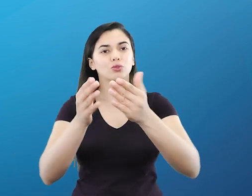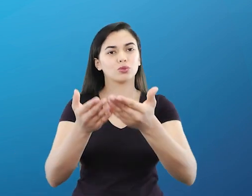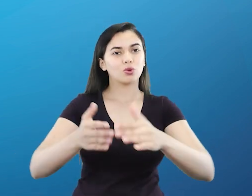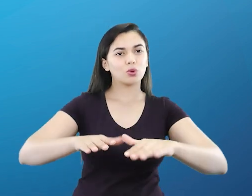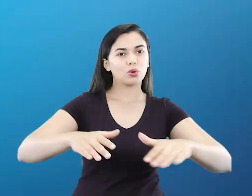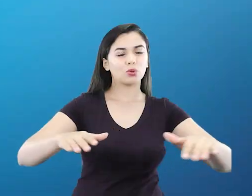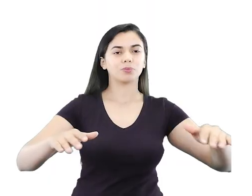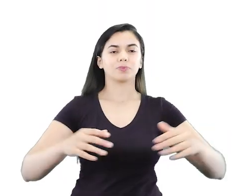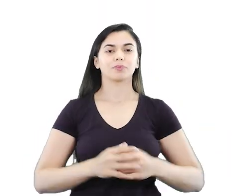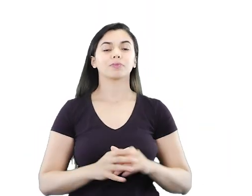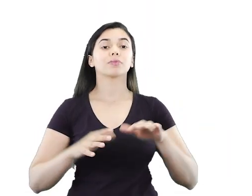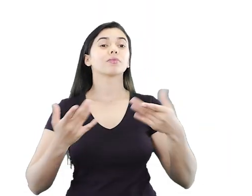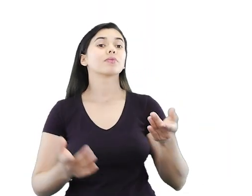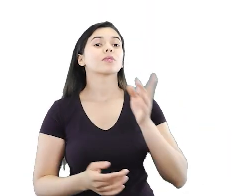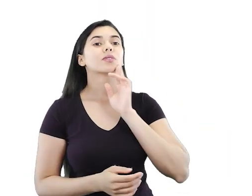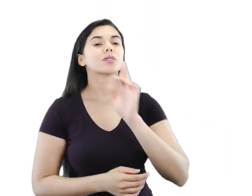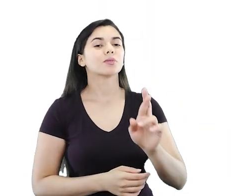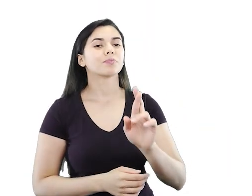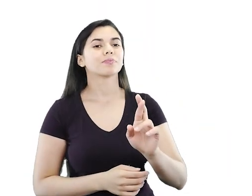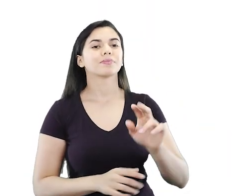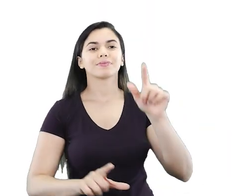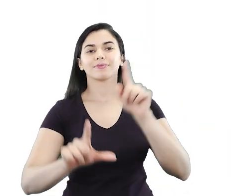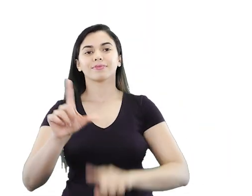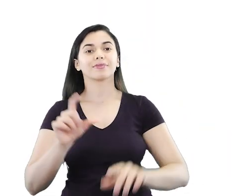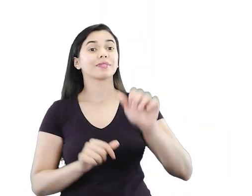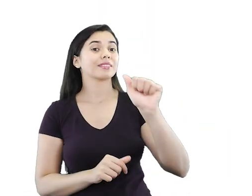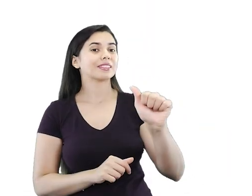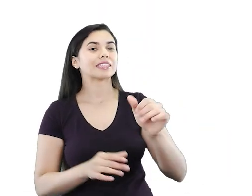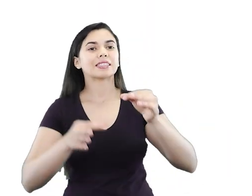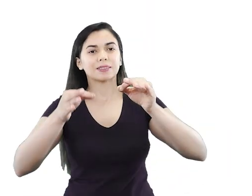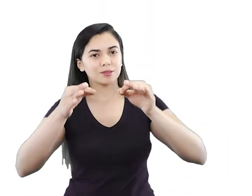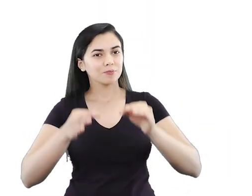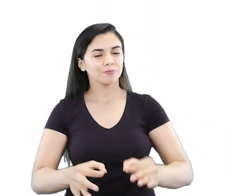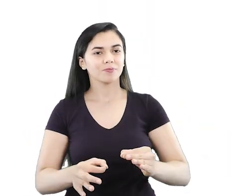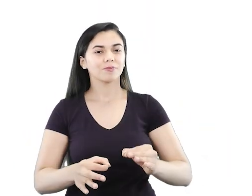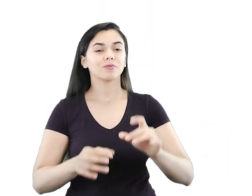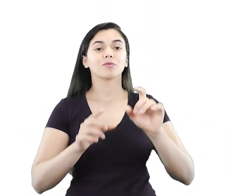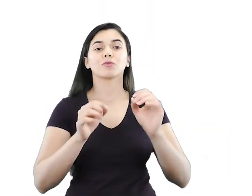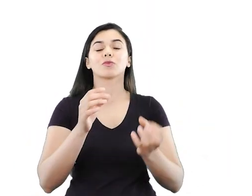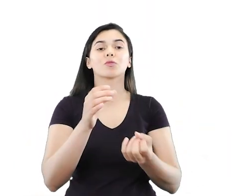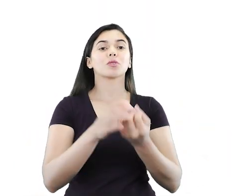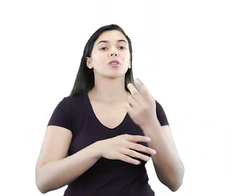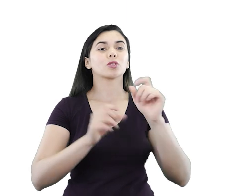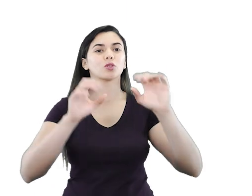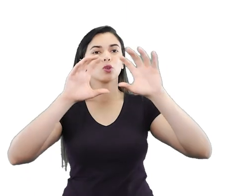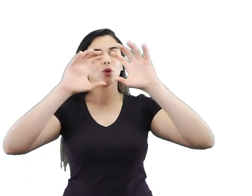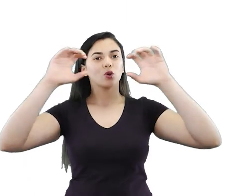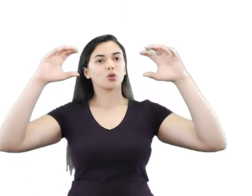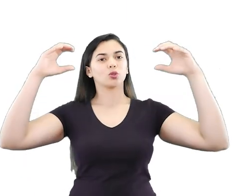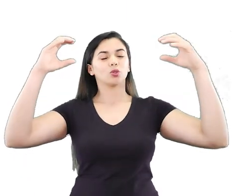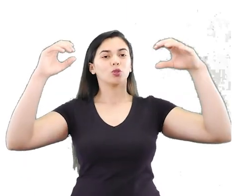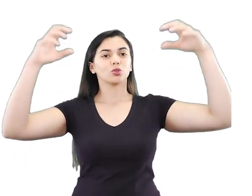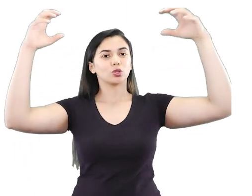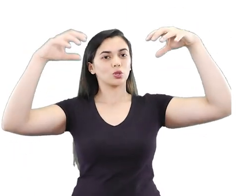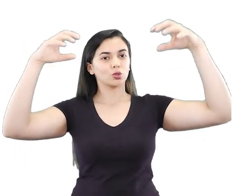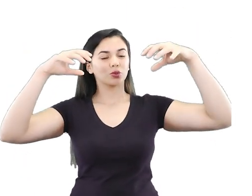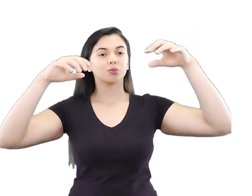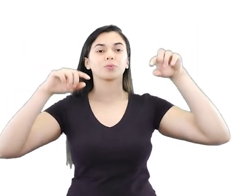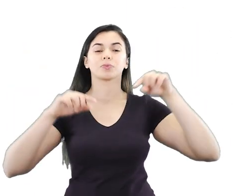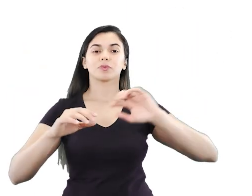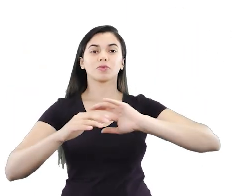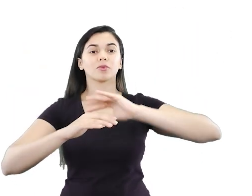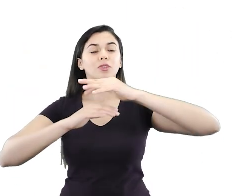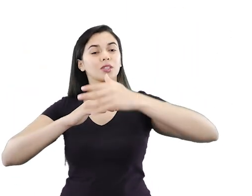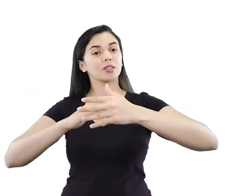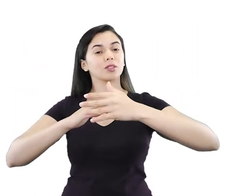Qual é a nossa resposta? A resposta é a letra A, formação das nuvens de chuva. A troposfera é a